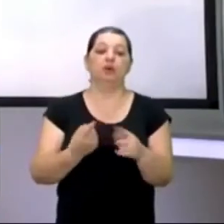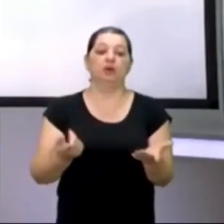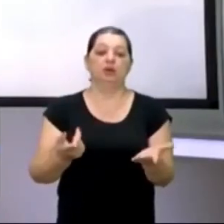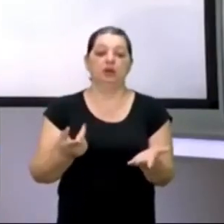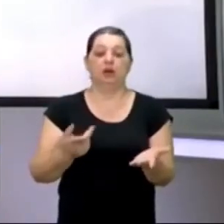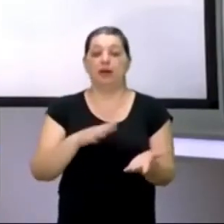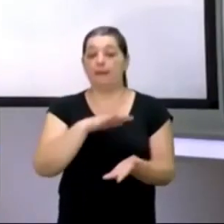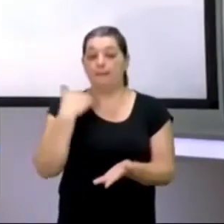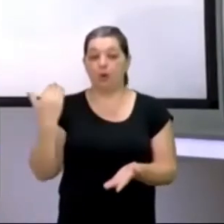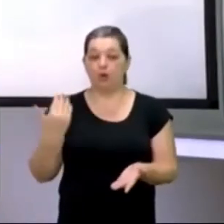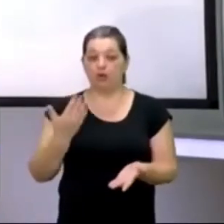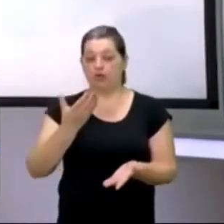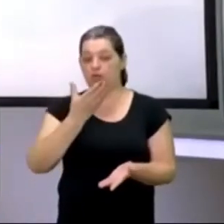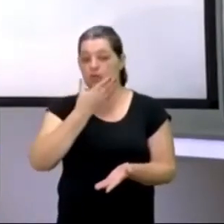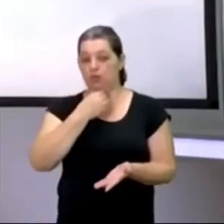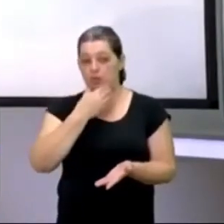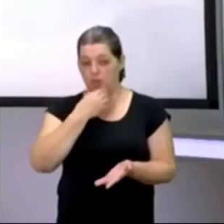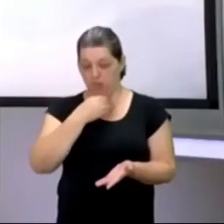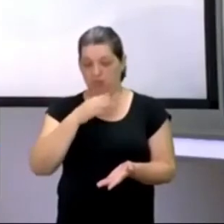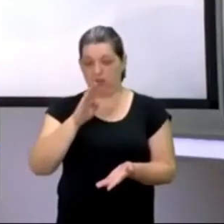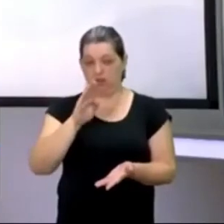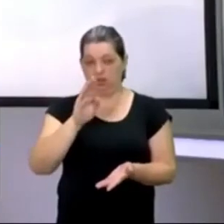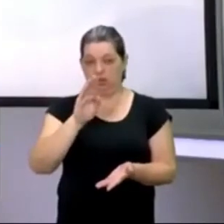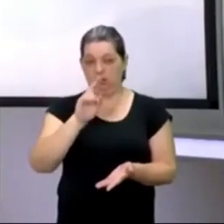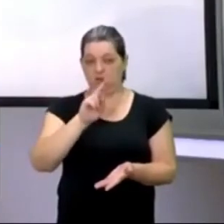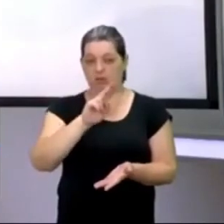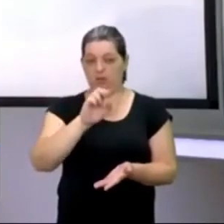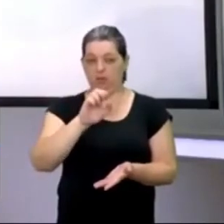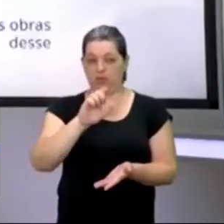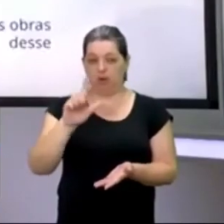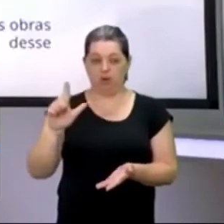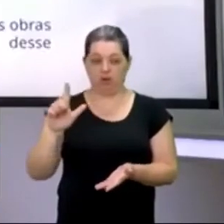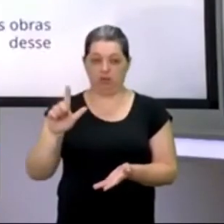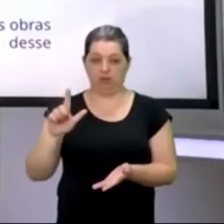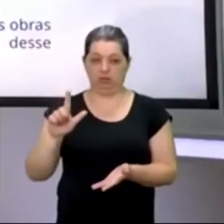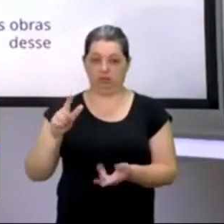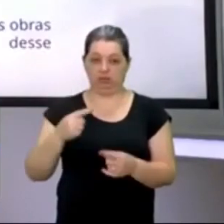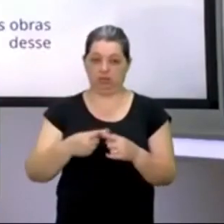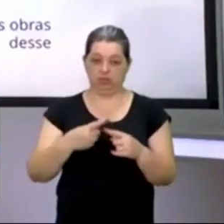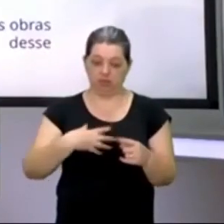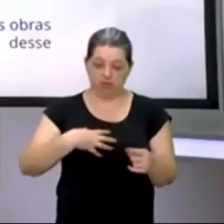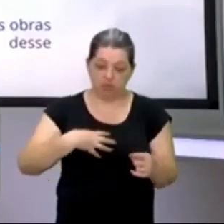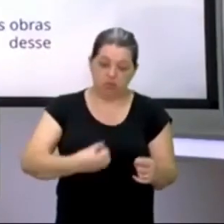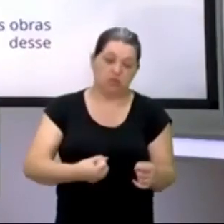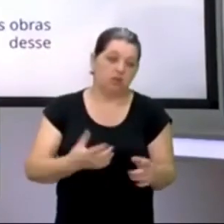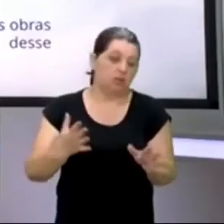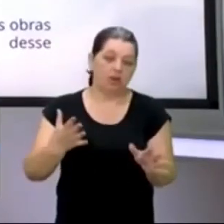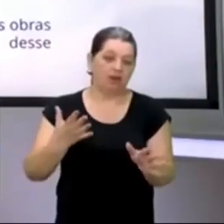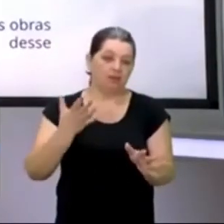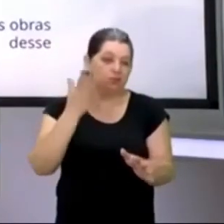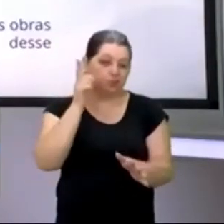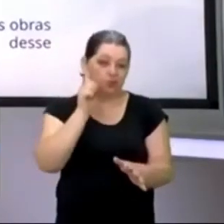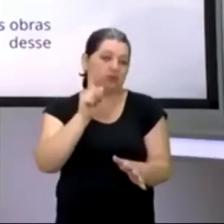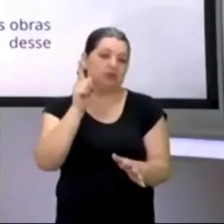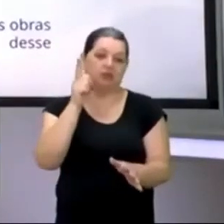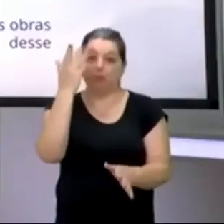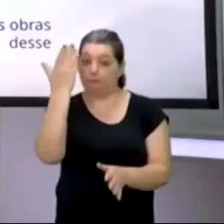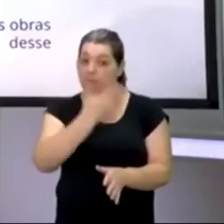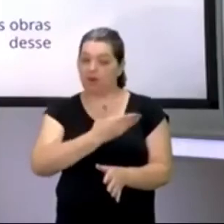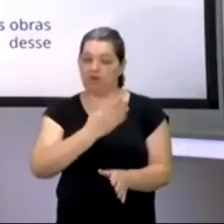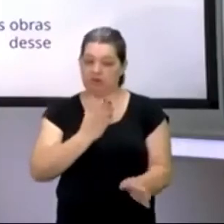morte do Boyle Quinn, que foi tratado como suicídio e revelou-se como tal. E é isso que fizemos hoje.